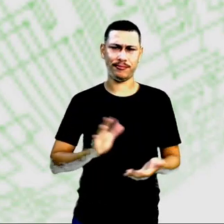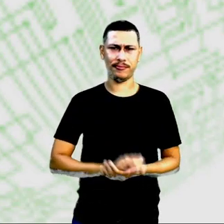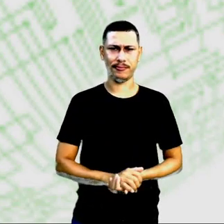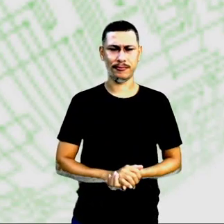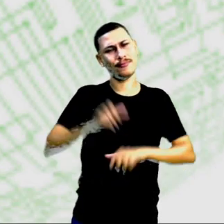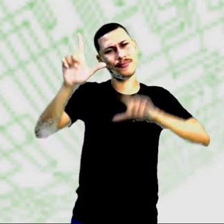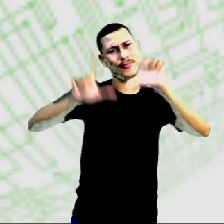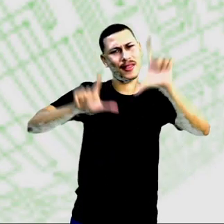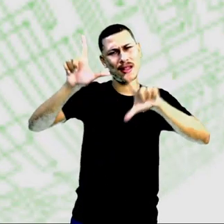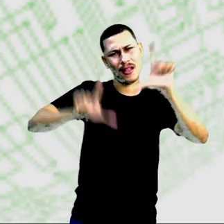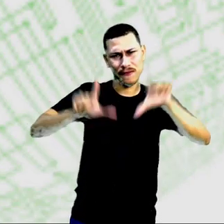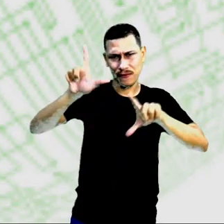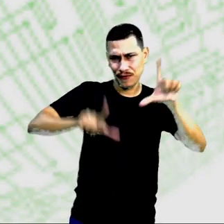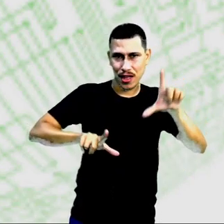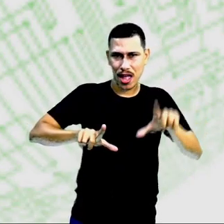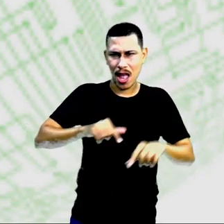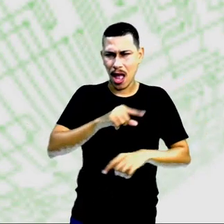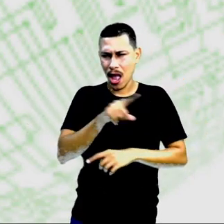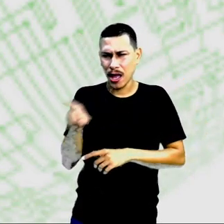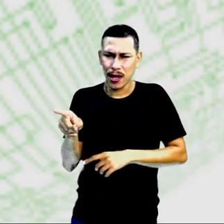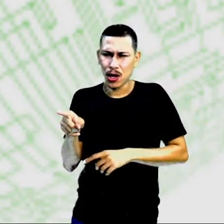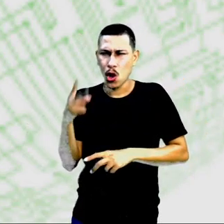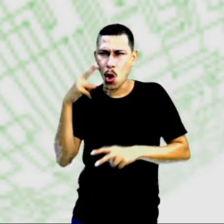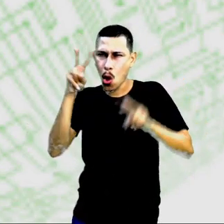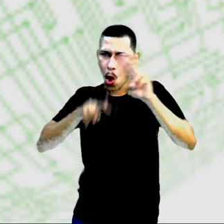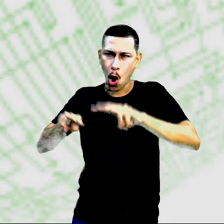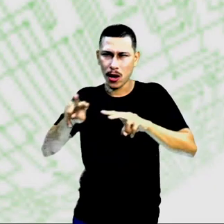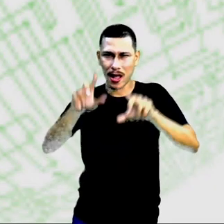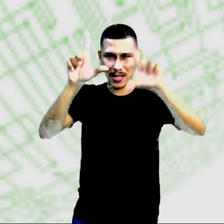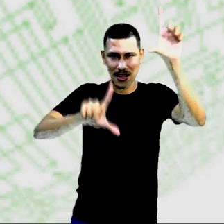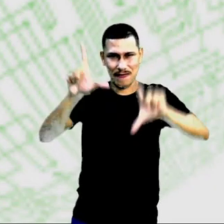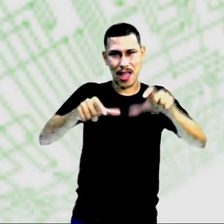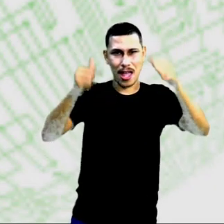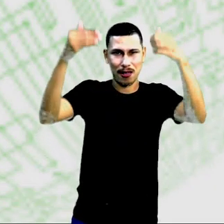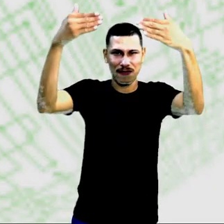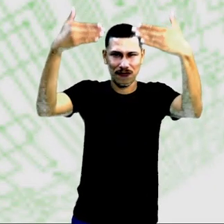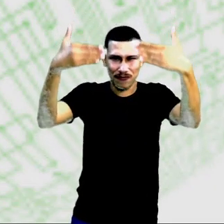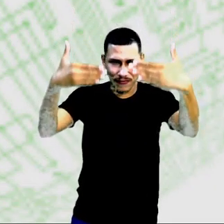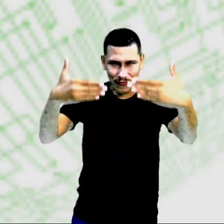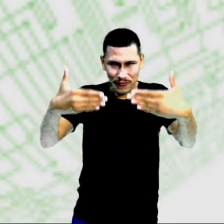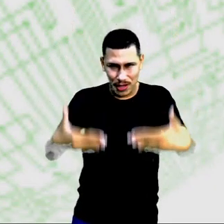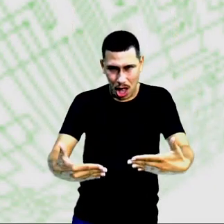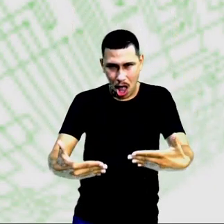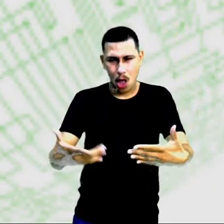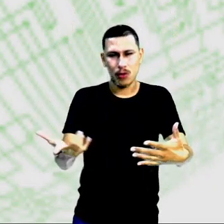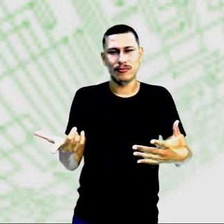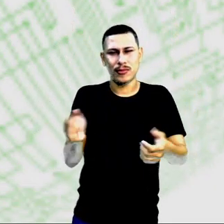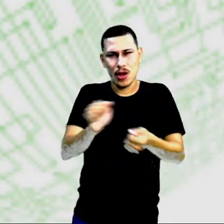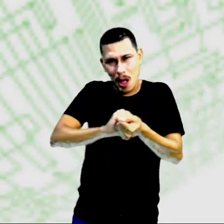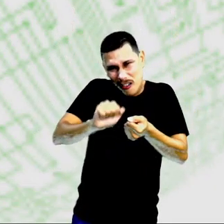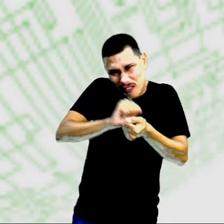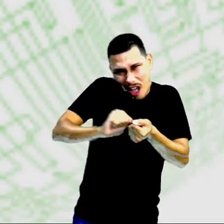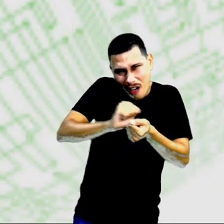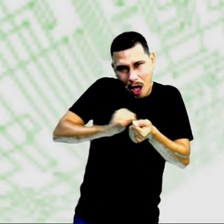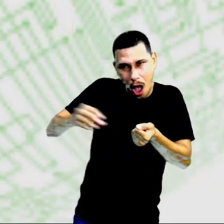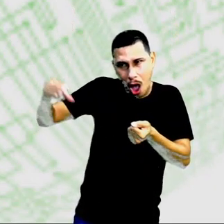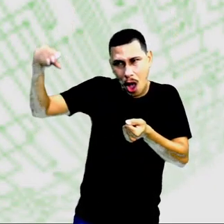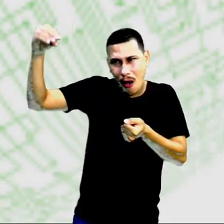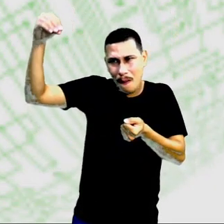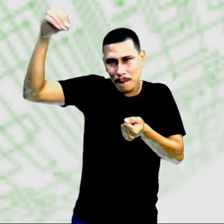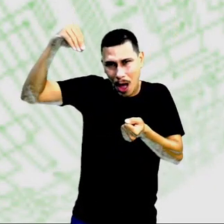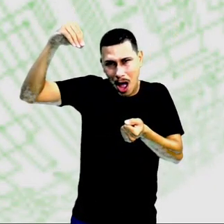TV, se você tem uma antena daquela fininha, você bota um bombril. Uma esponja de aço na ponta,